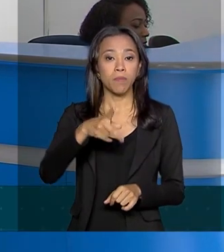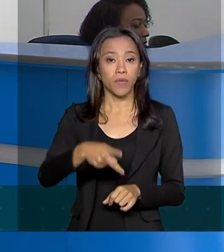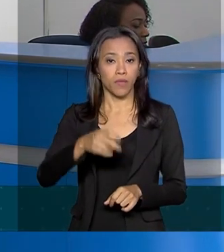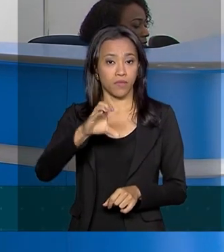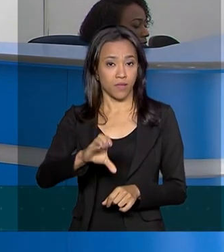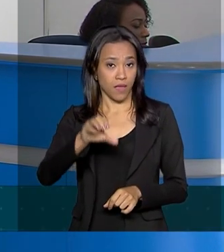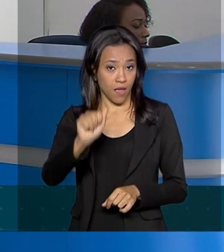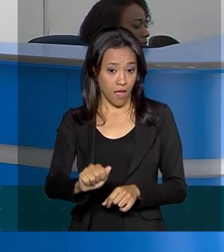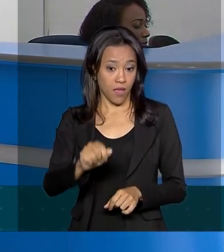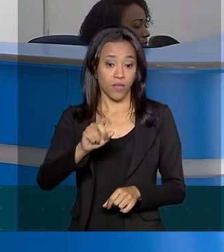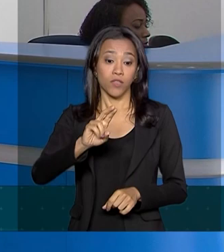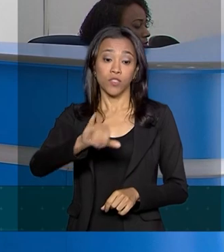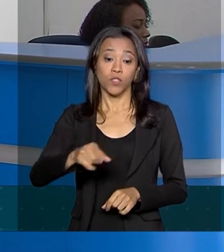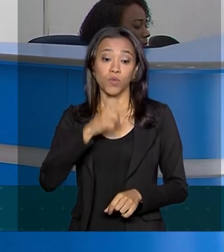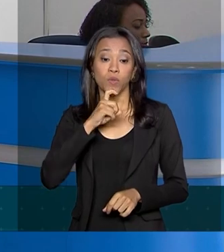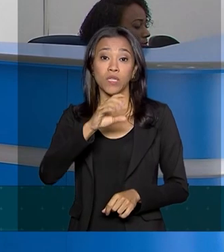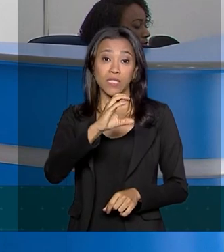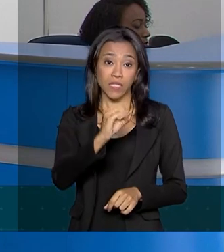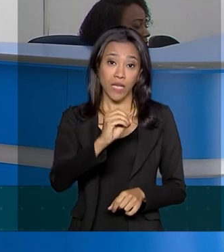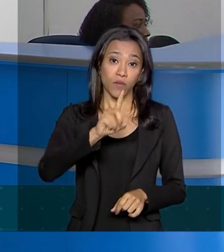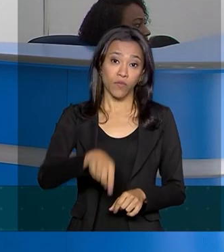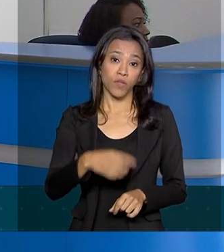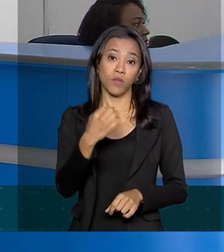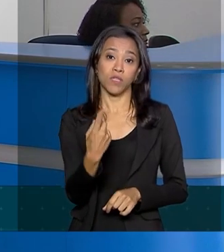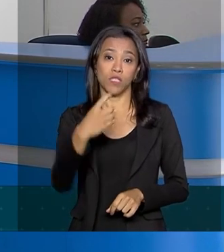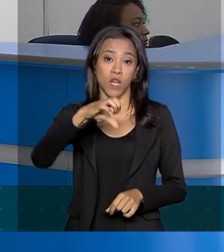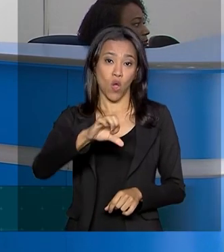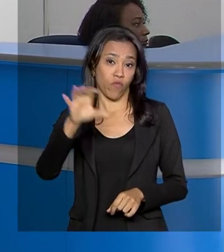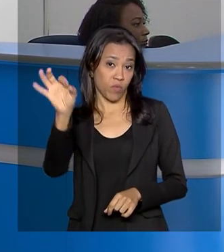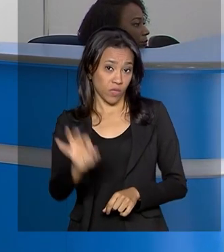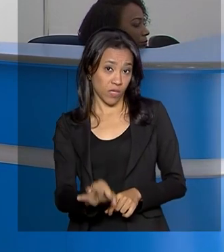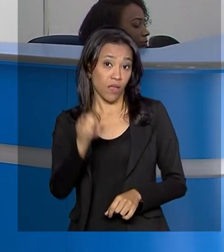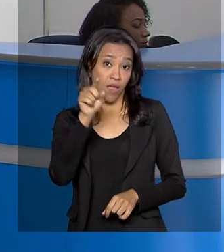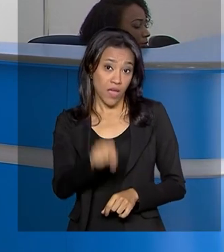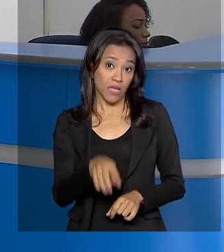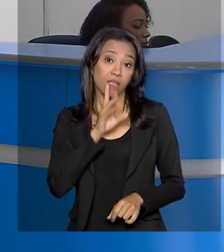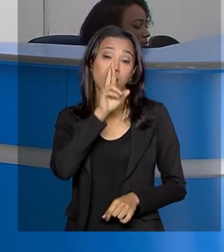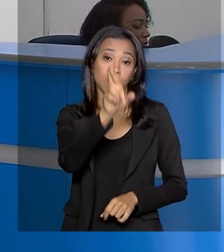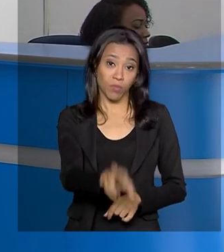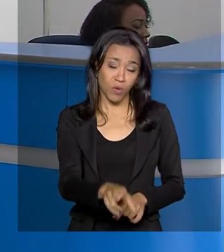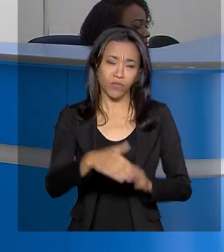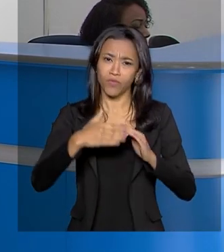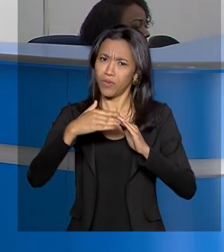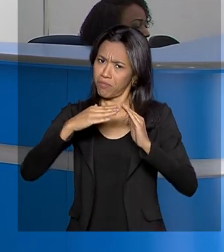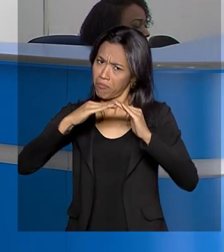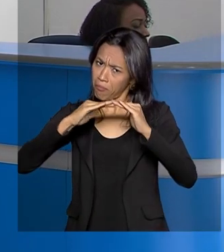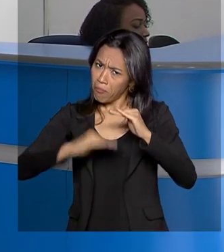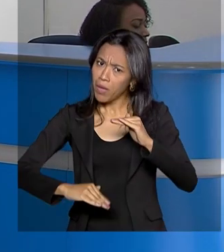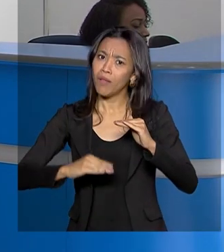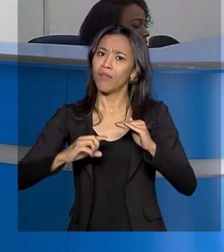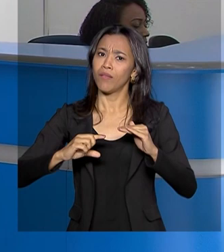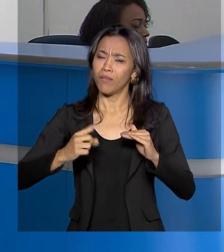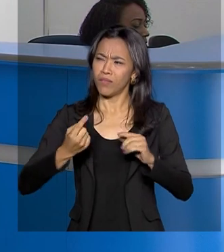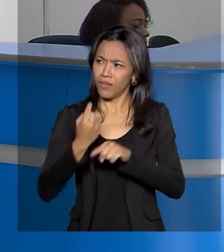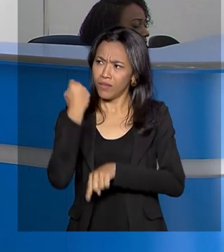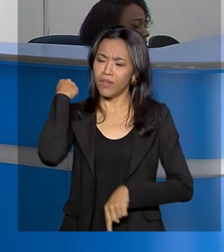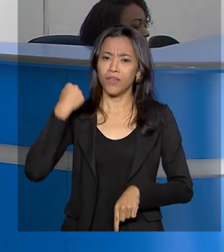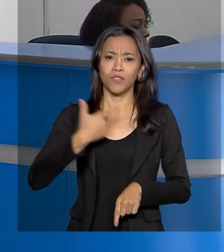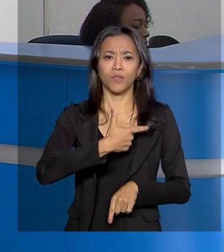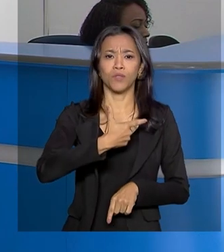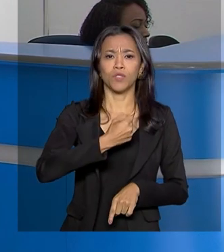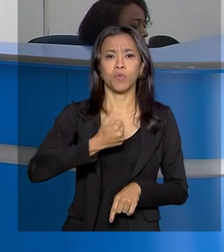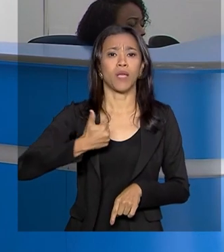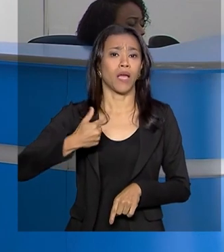que foi de 0,19%. Foi o resultado mais baixo para o mês de julho desde o ano de 2014